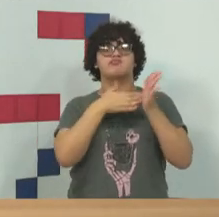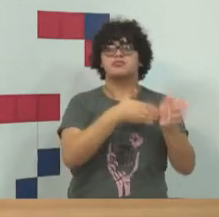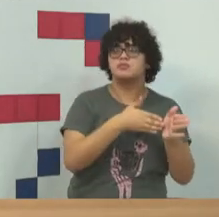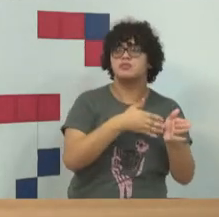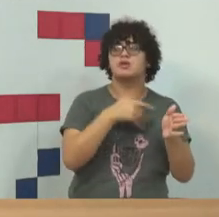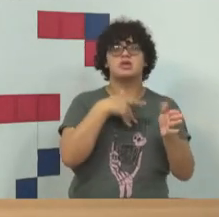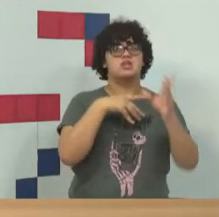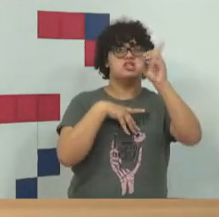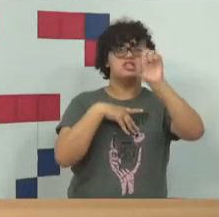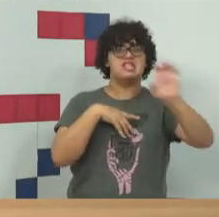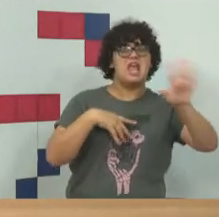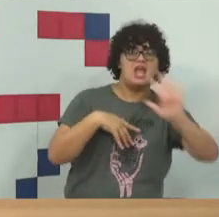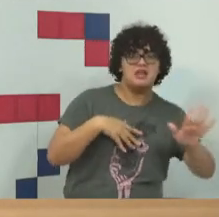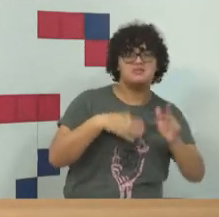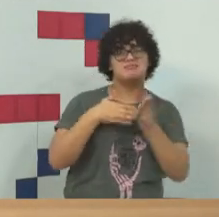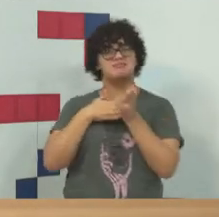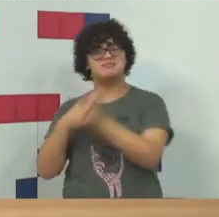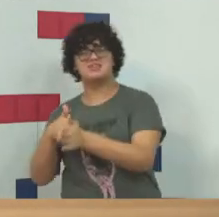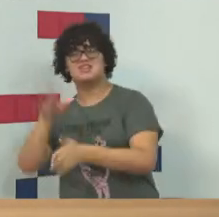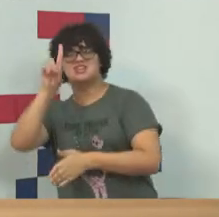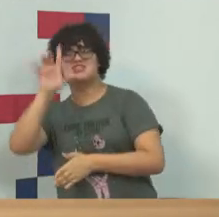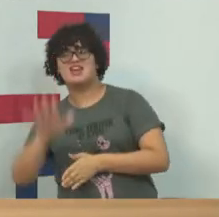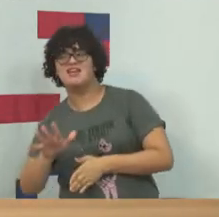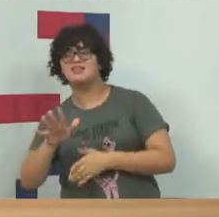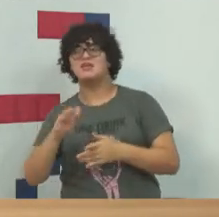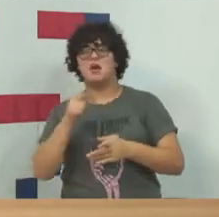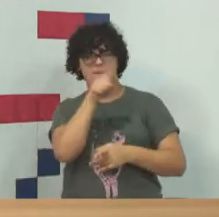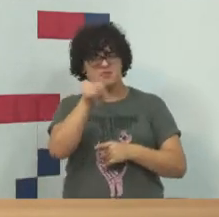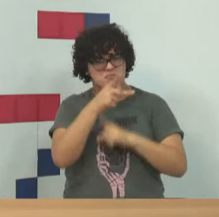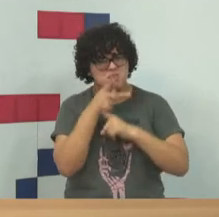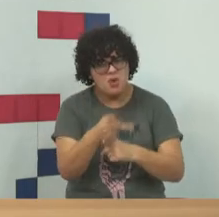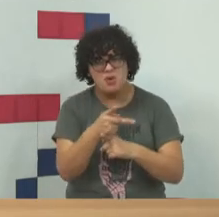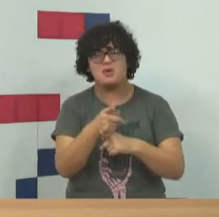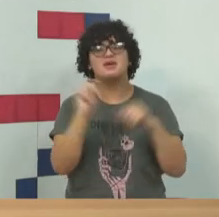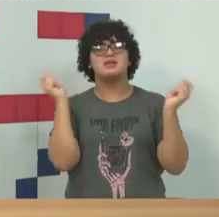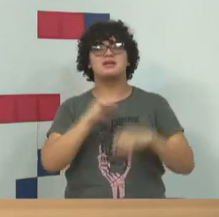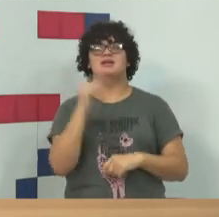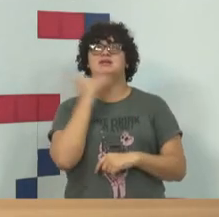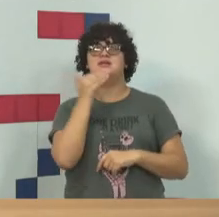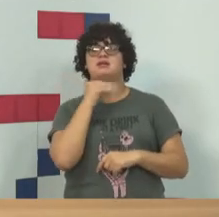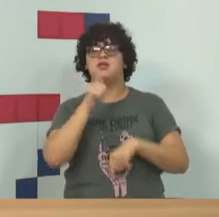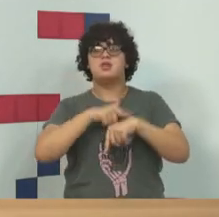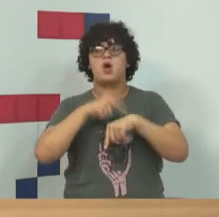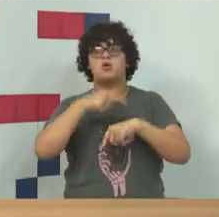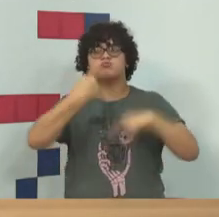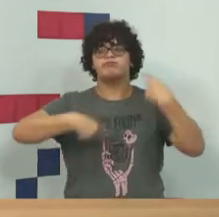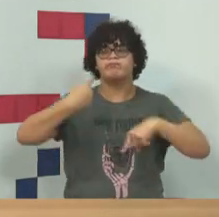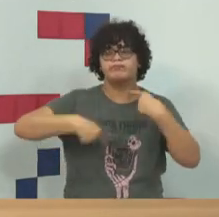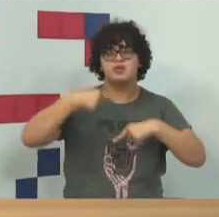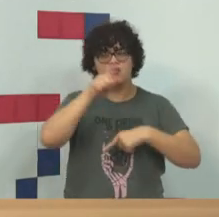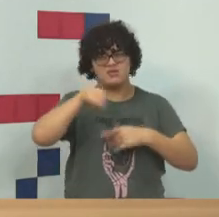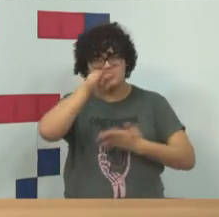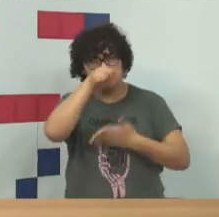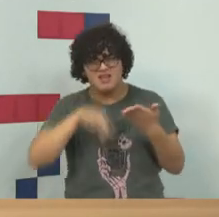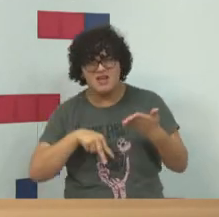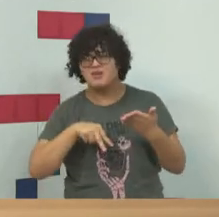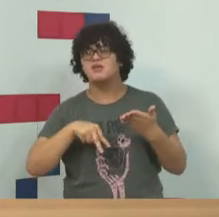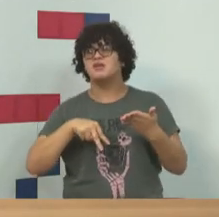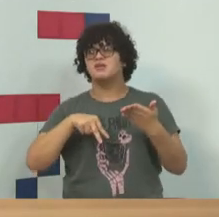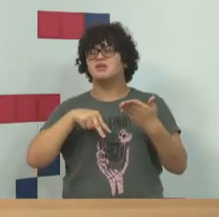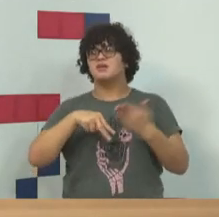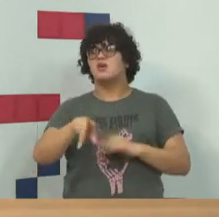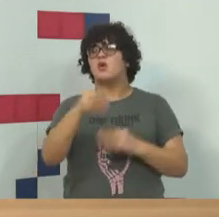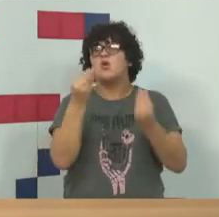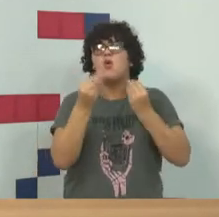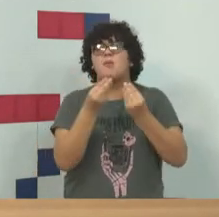para que lado você vai. Mas você procurou, entendeu aquele discurso? Você leu. Quem